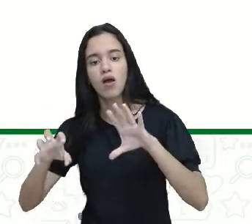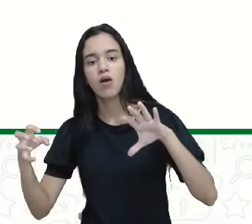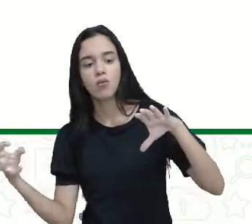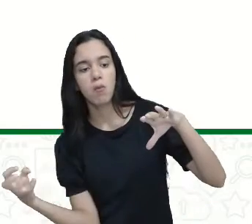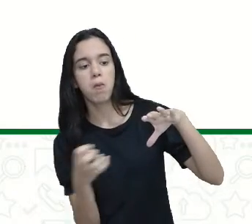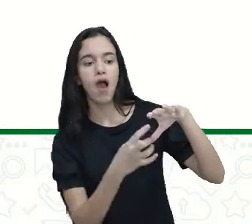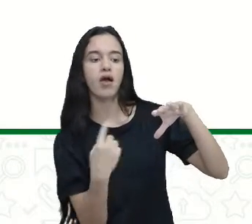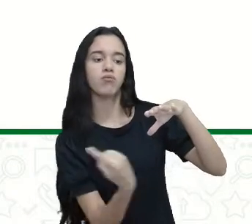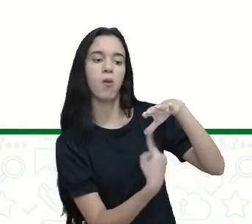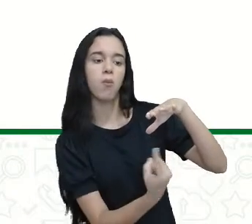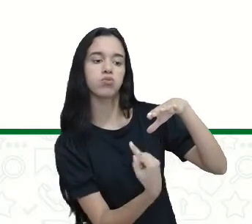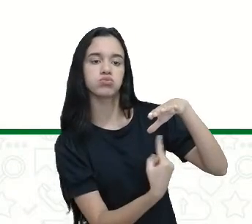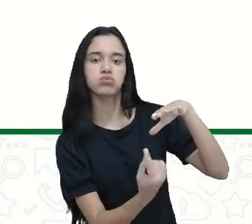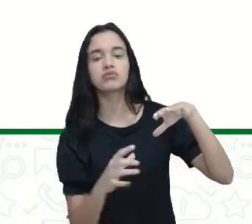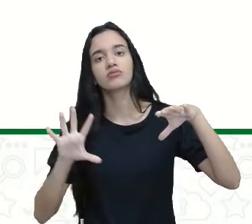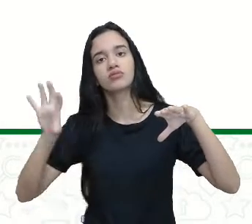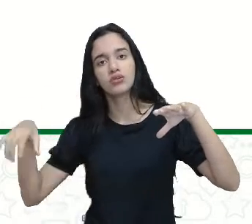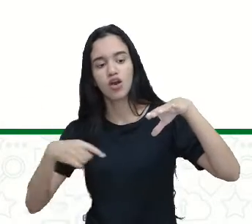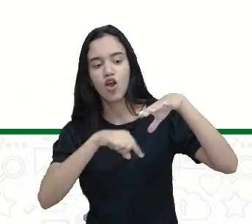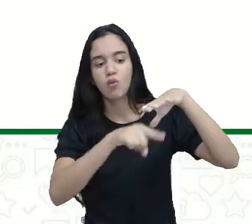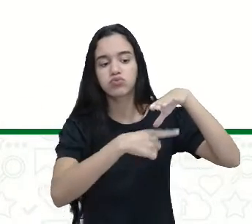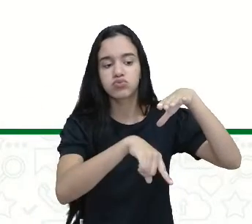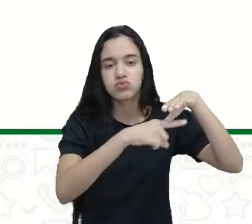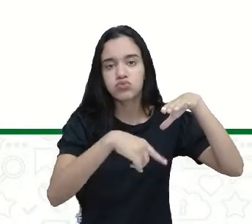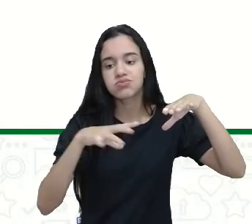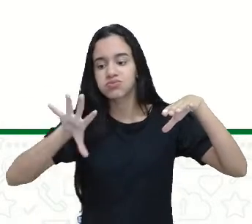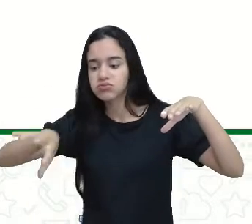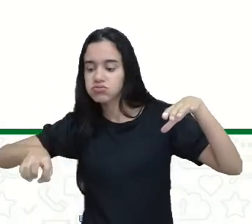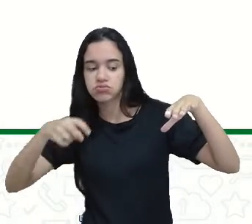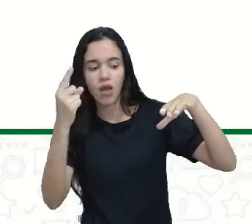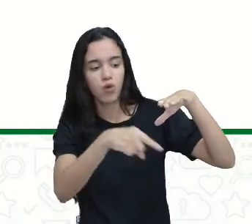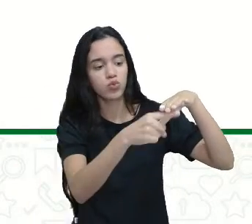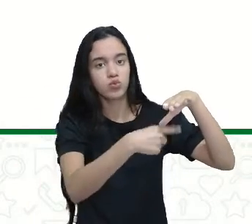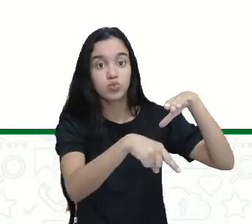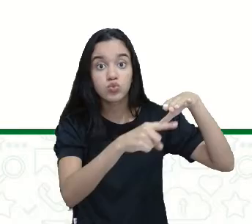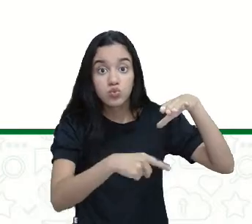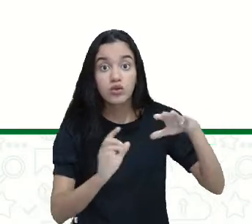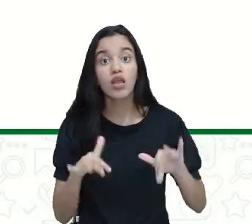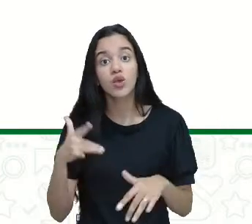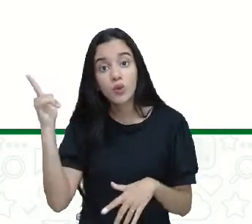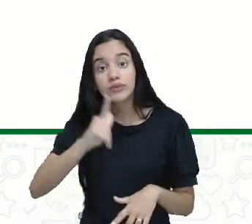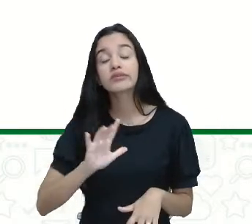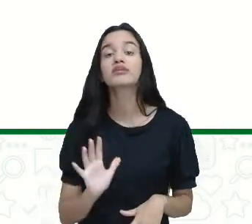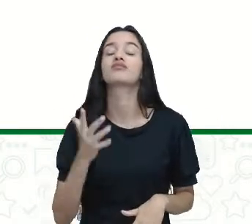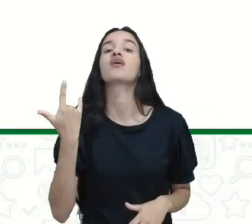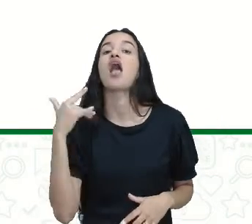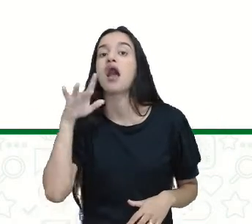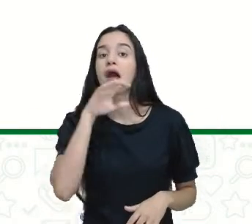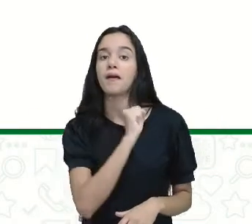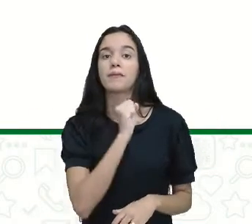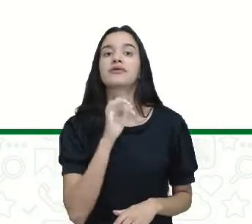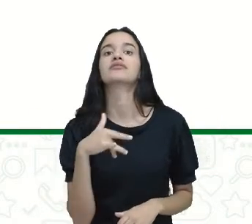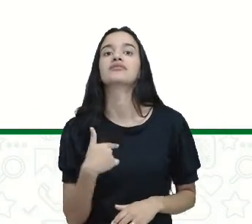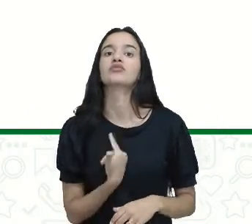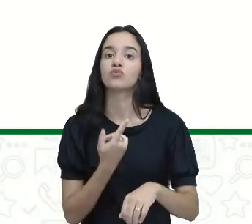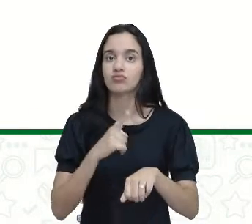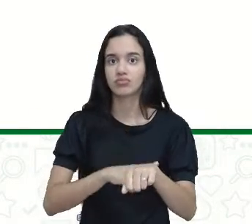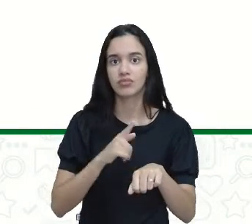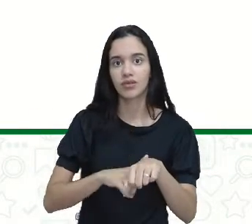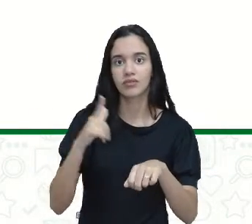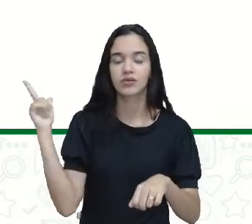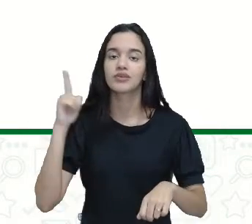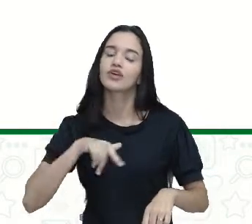máquina. Tem máquina que seca, não é? E você já consegue resolver isso mais rápido. Ou seja, você está ganhando tempo.